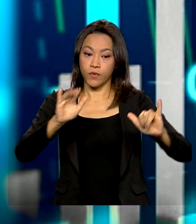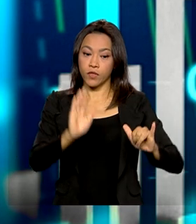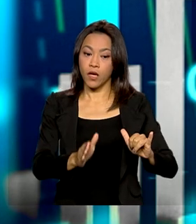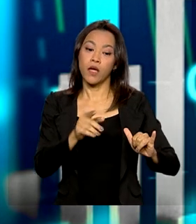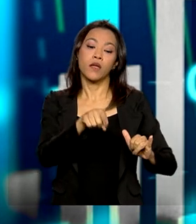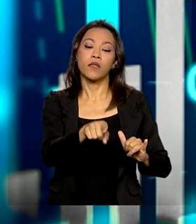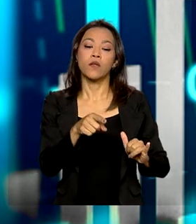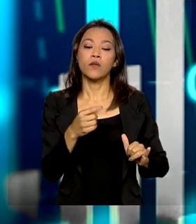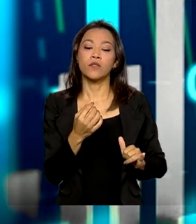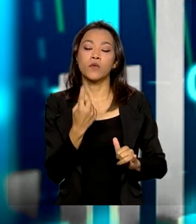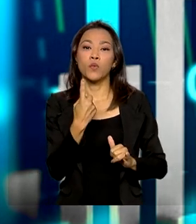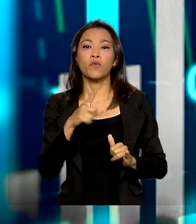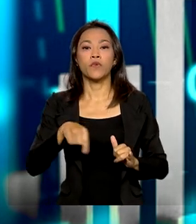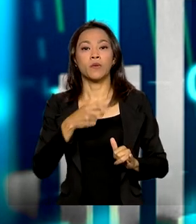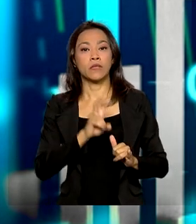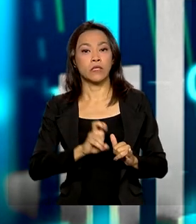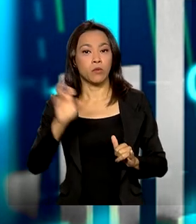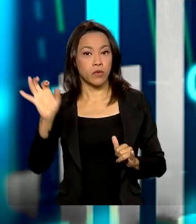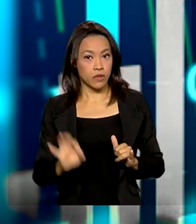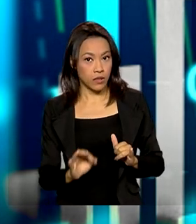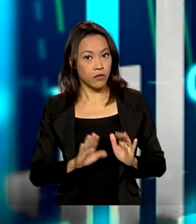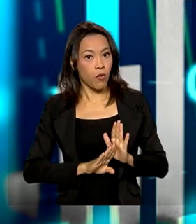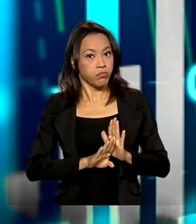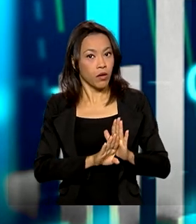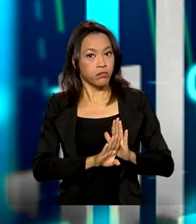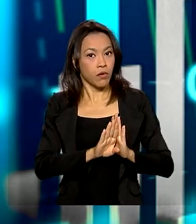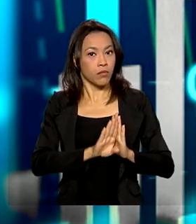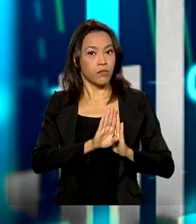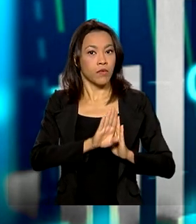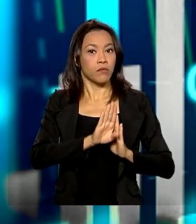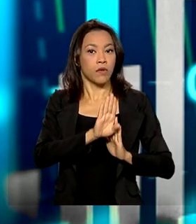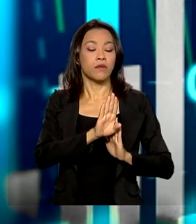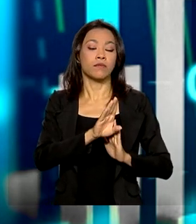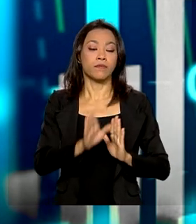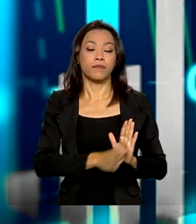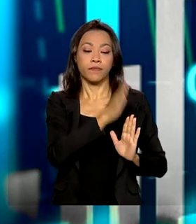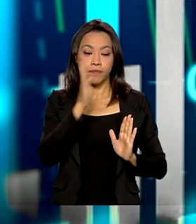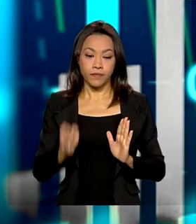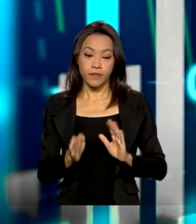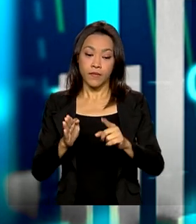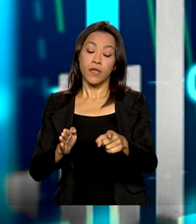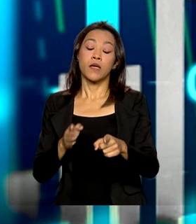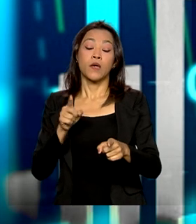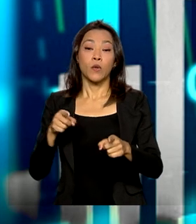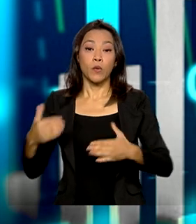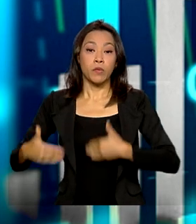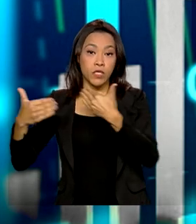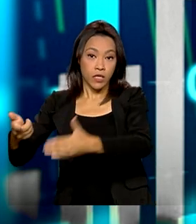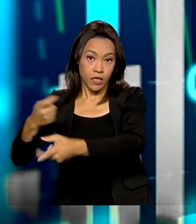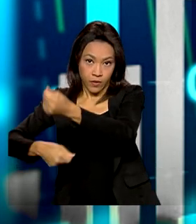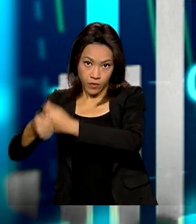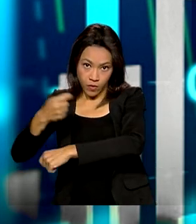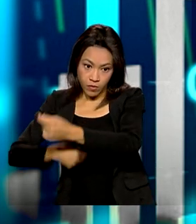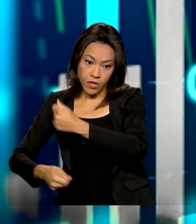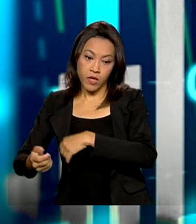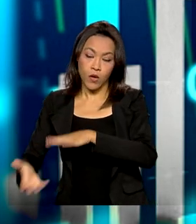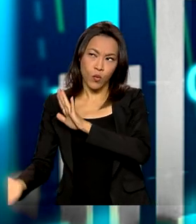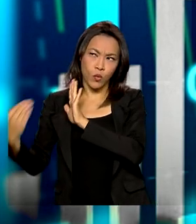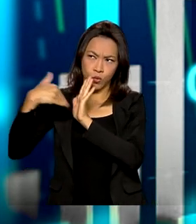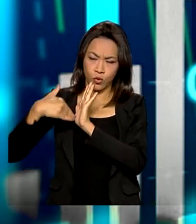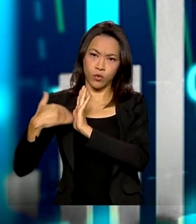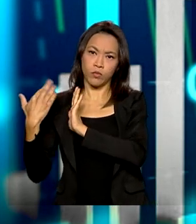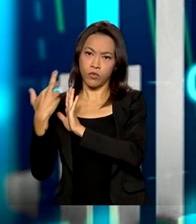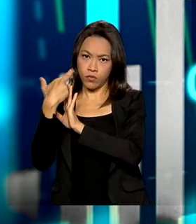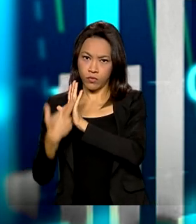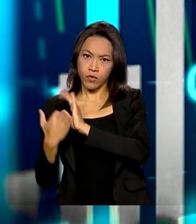de crescimento de 0,5% ao longo de todo esse ano. Já para o Ministério da Economia, de acordo com o boletim macrofiscal, o último publicado,